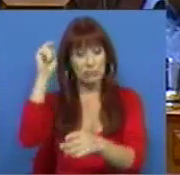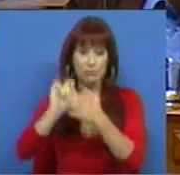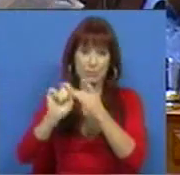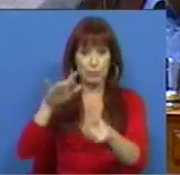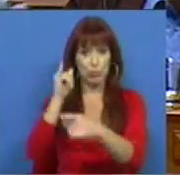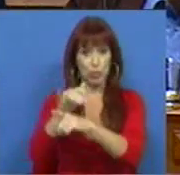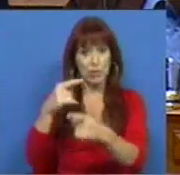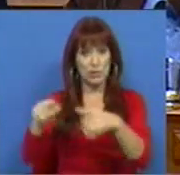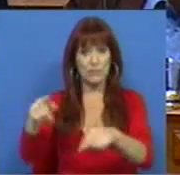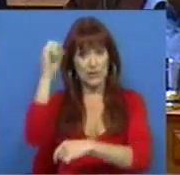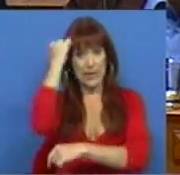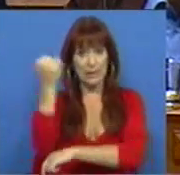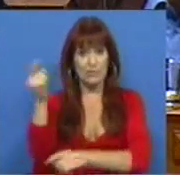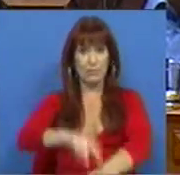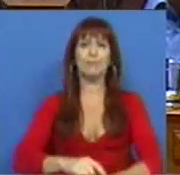de crime também.